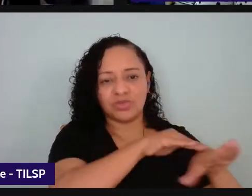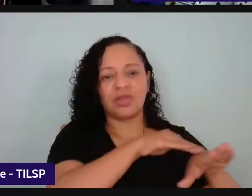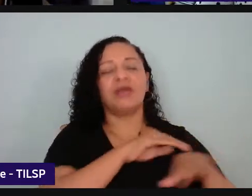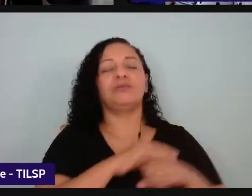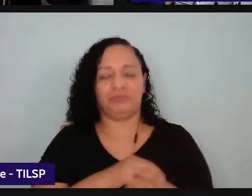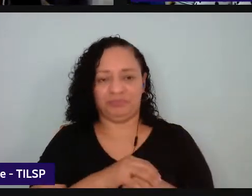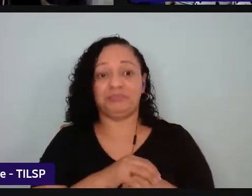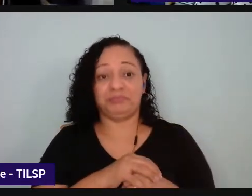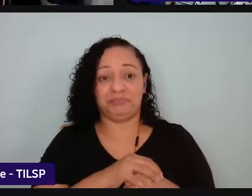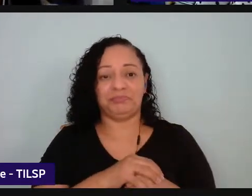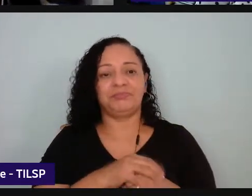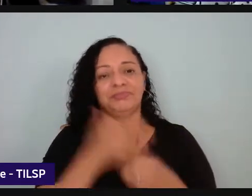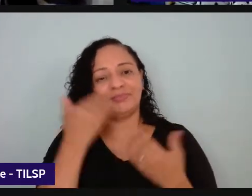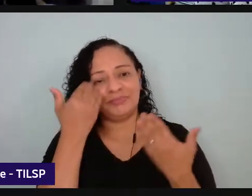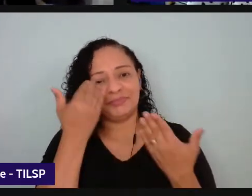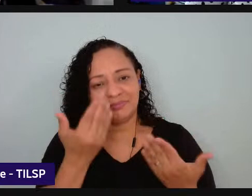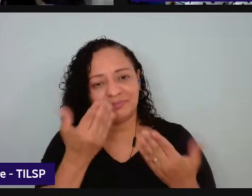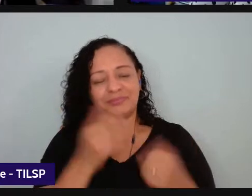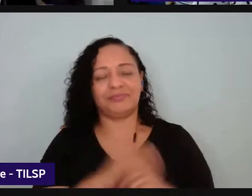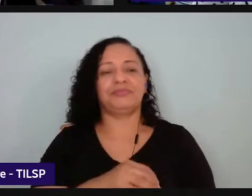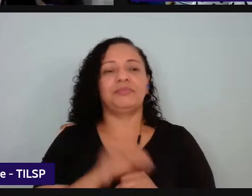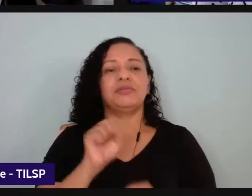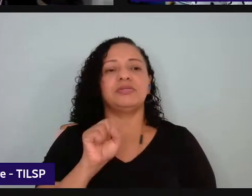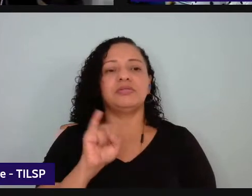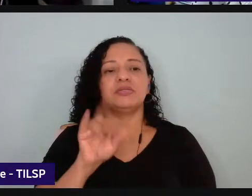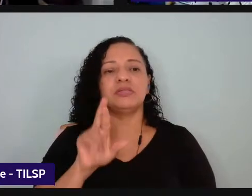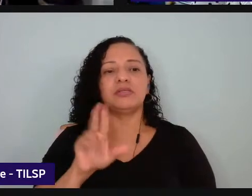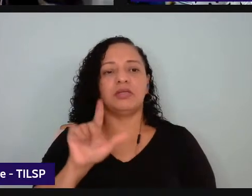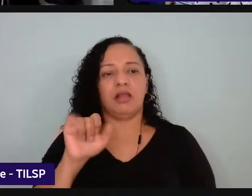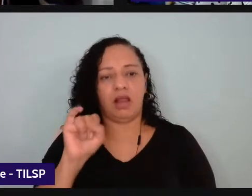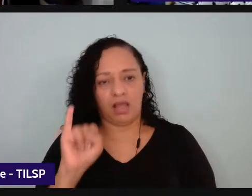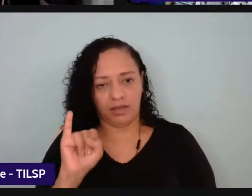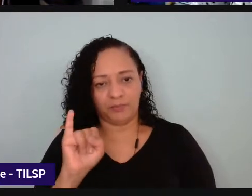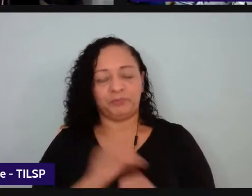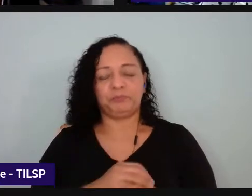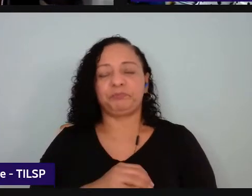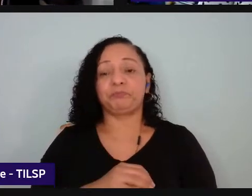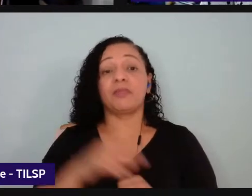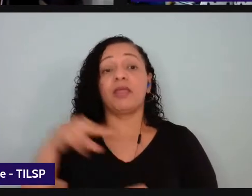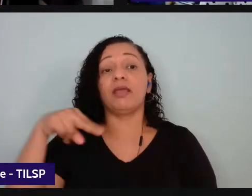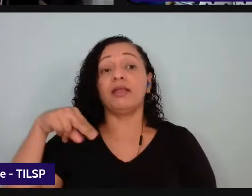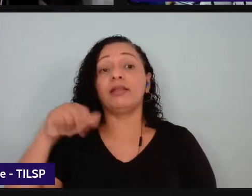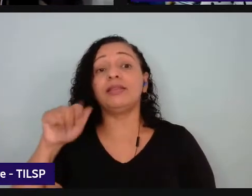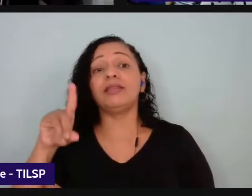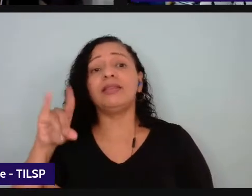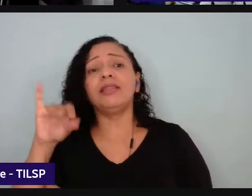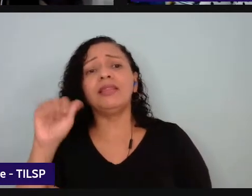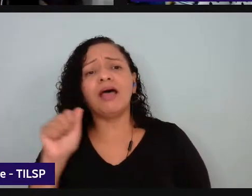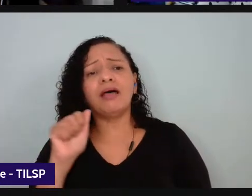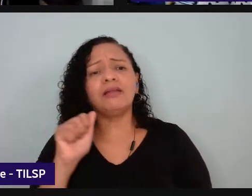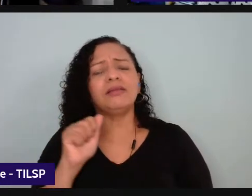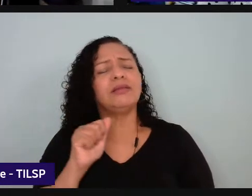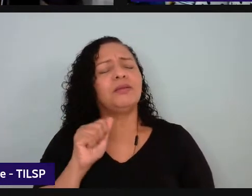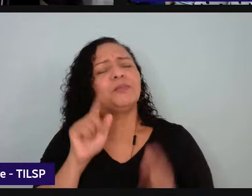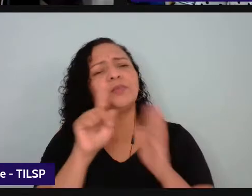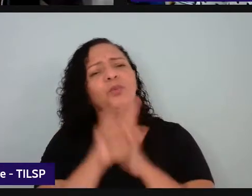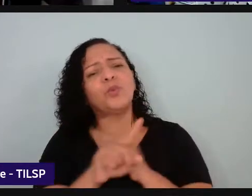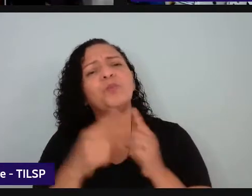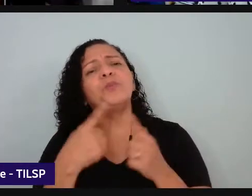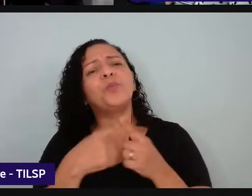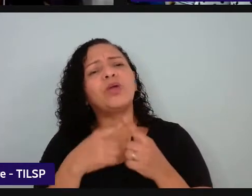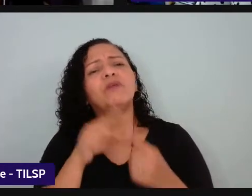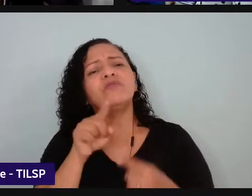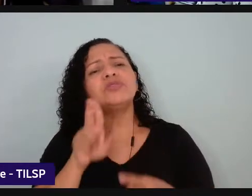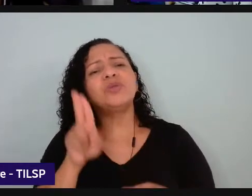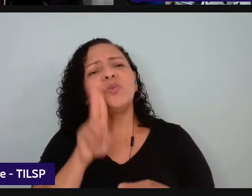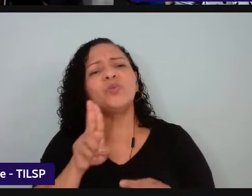Obrigada Cisley Nádia Silveira ela pergunta por que você usa o termo se apropriar então por que